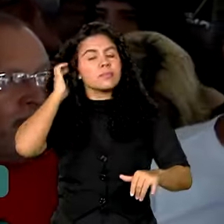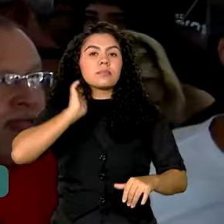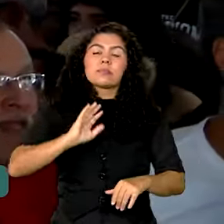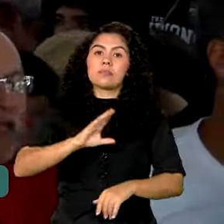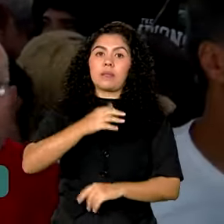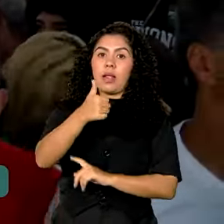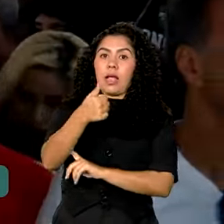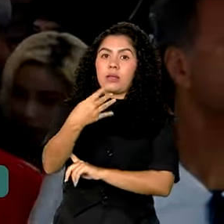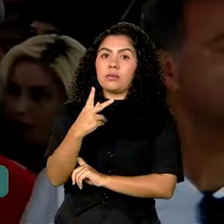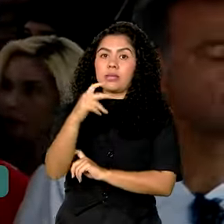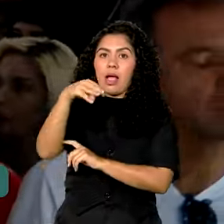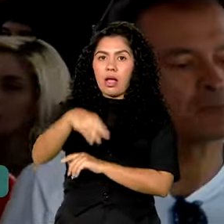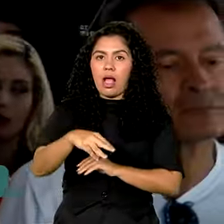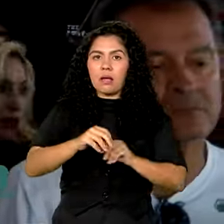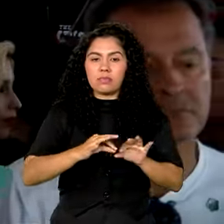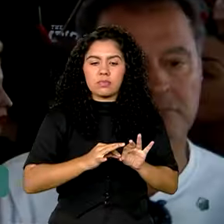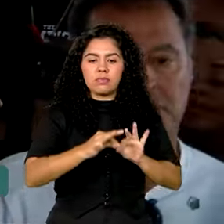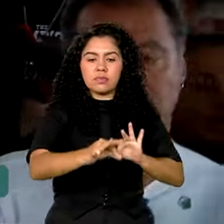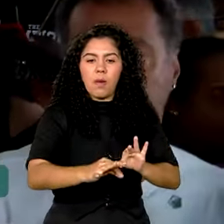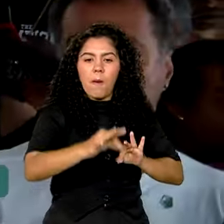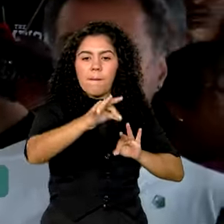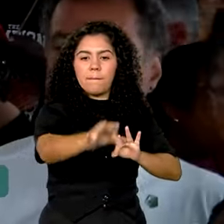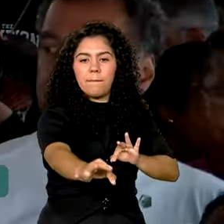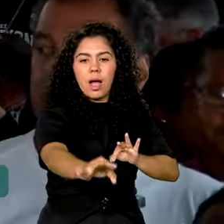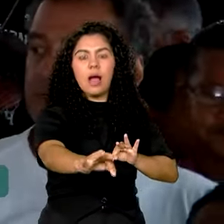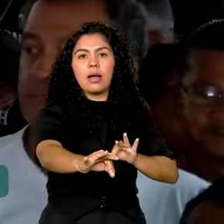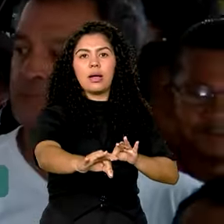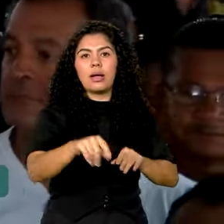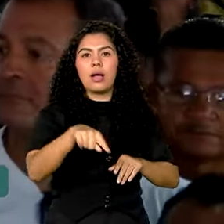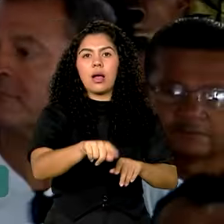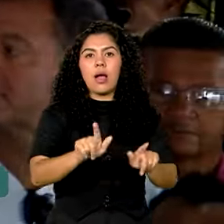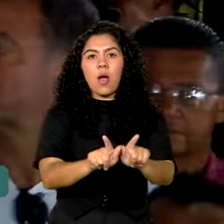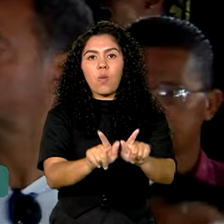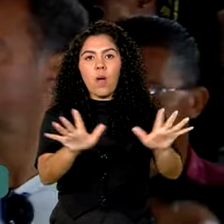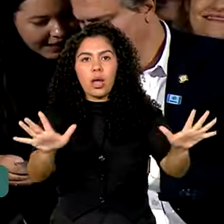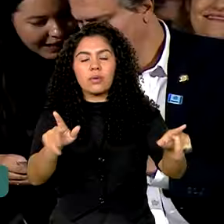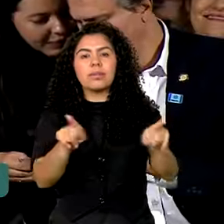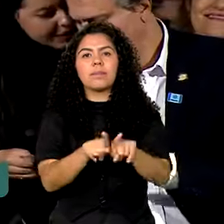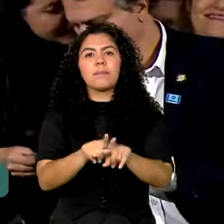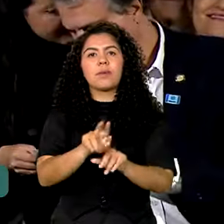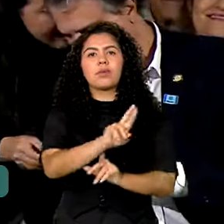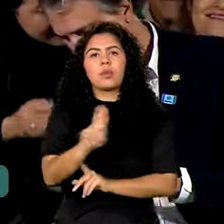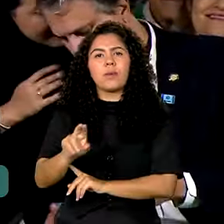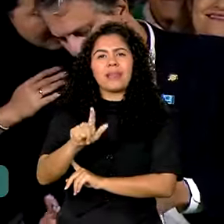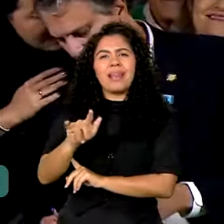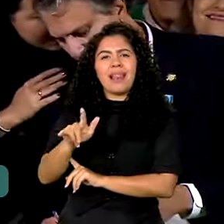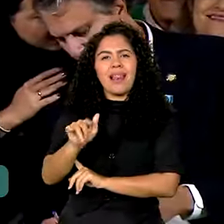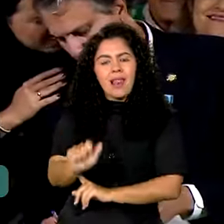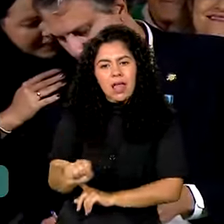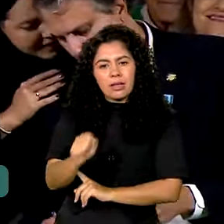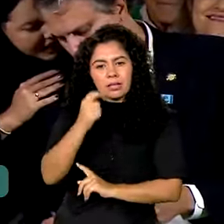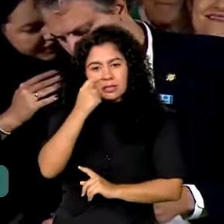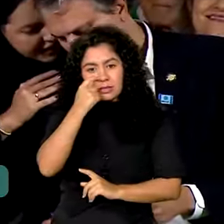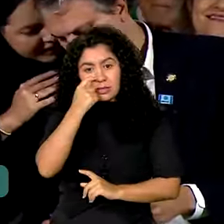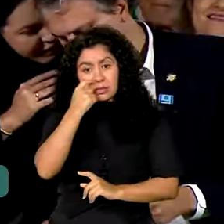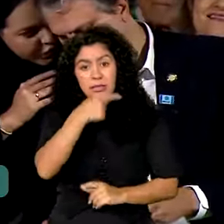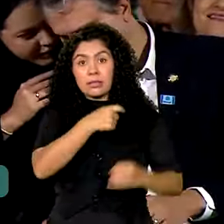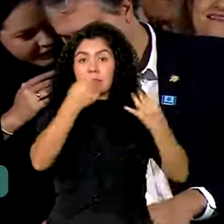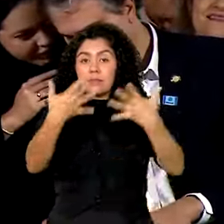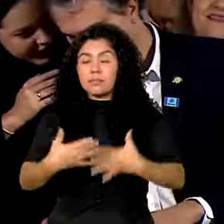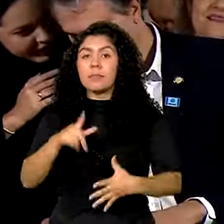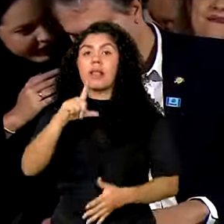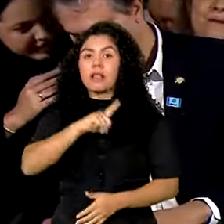quilômetros para o trecho Penha-Guarulhos e da linha 5 Lilás. Essa linha, pessoal, vai ter 1